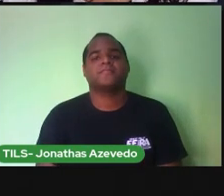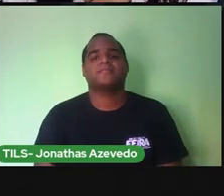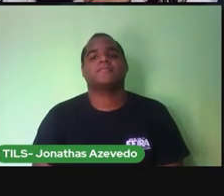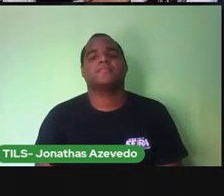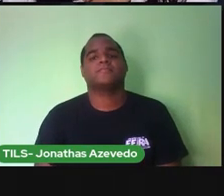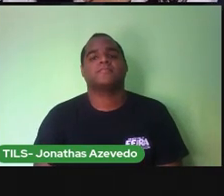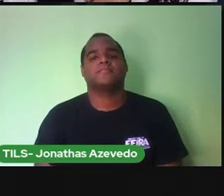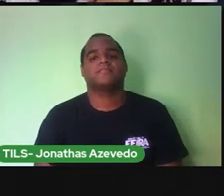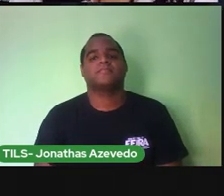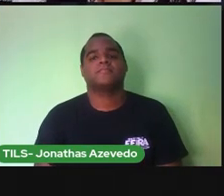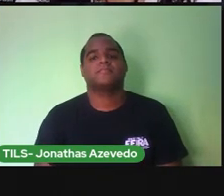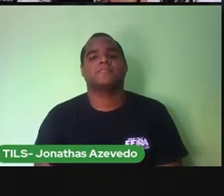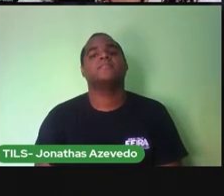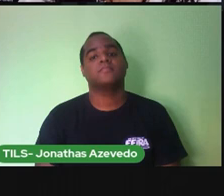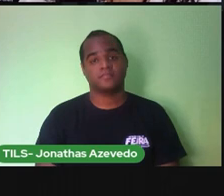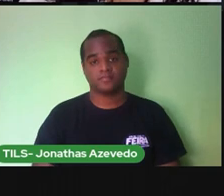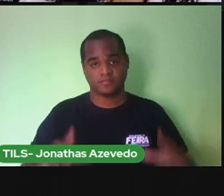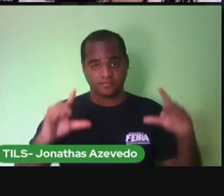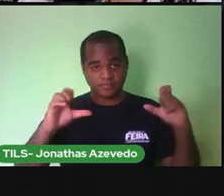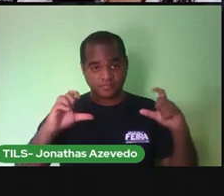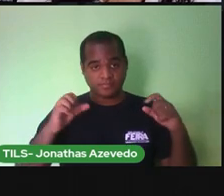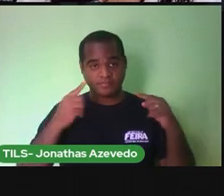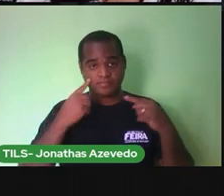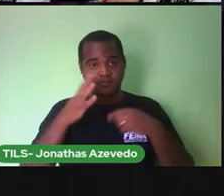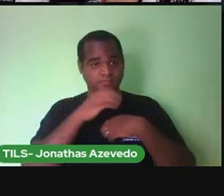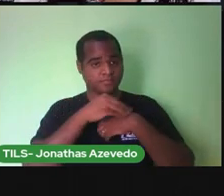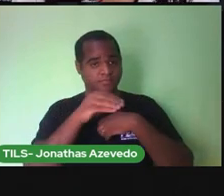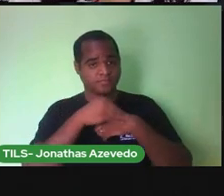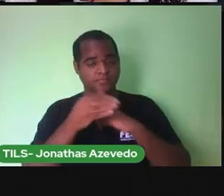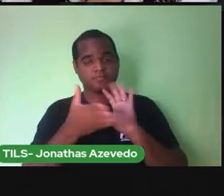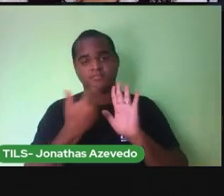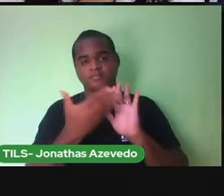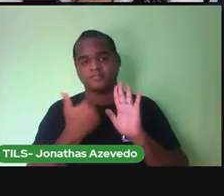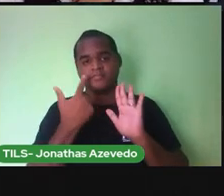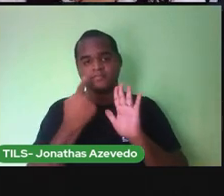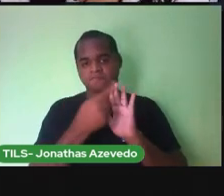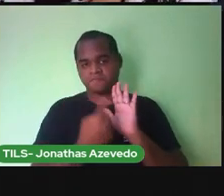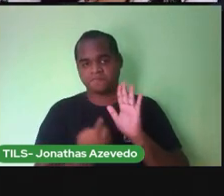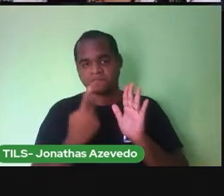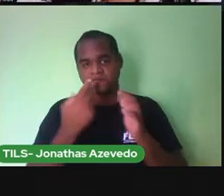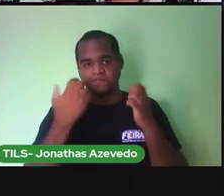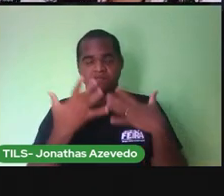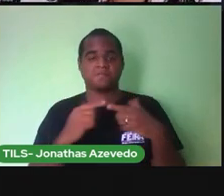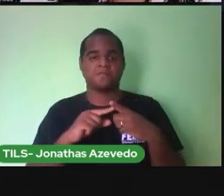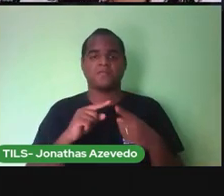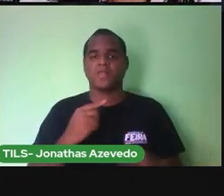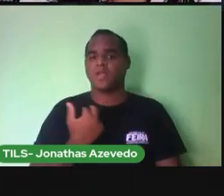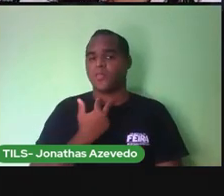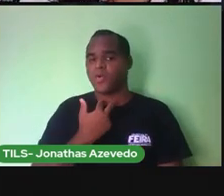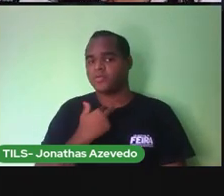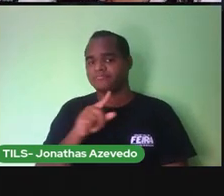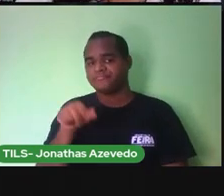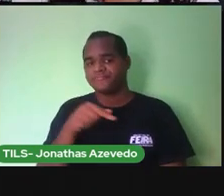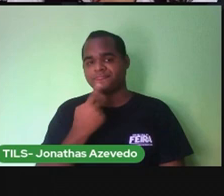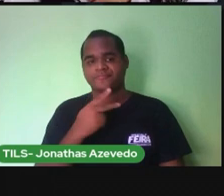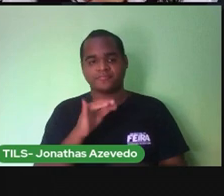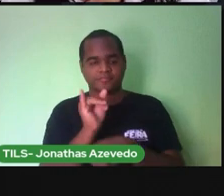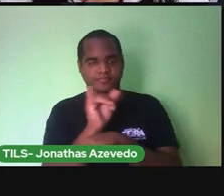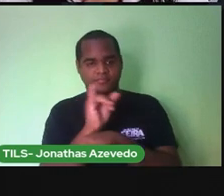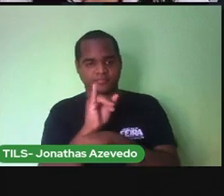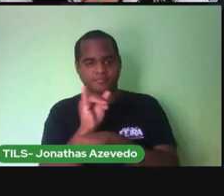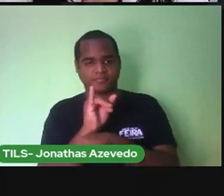A PRO colocou a foto do que está lá no caderno de orientações. Mas você não pode ficar só aqui na aula do YouTube.